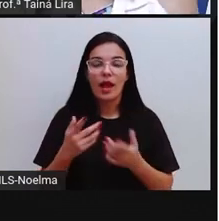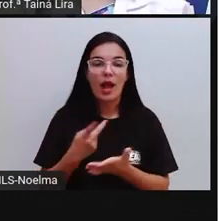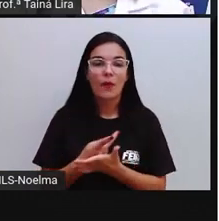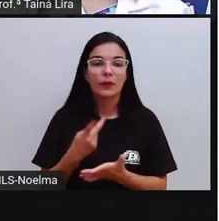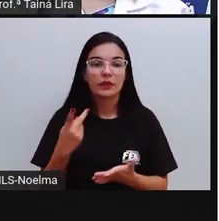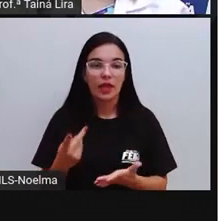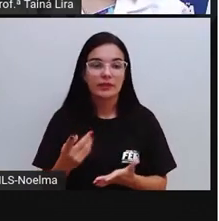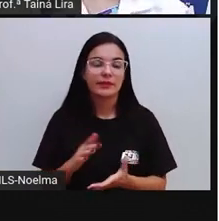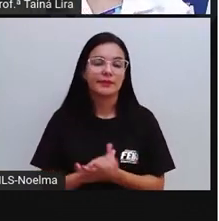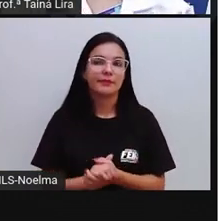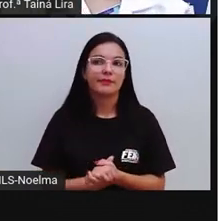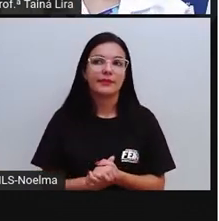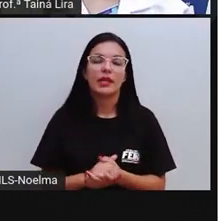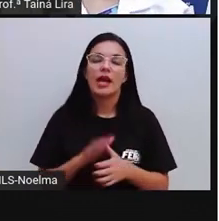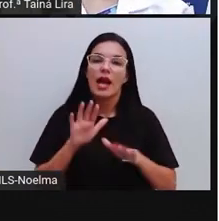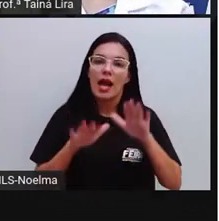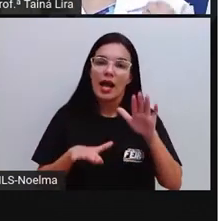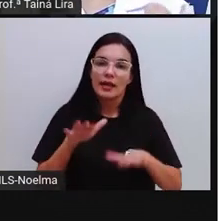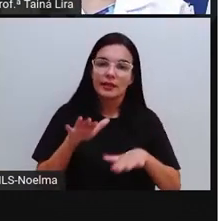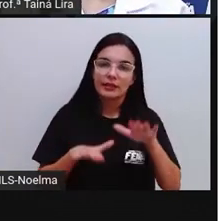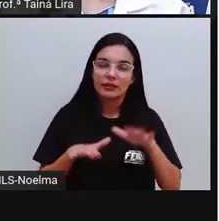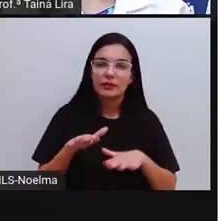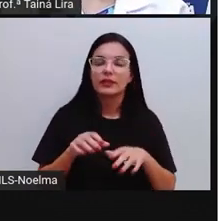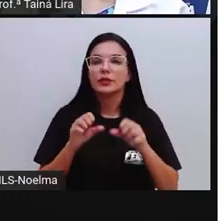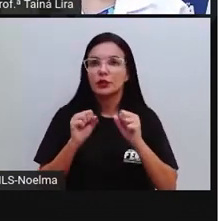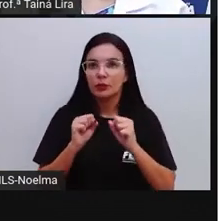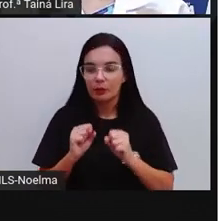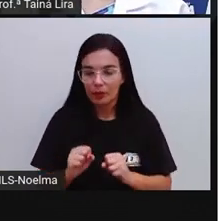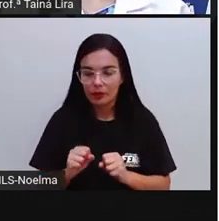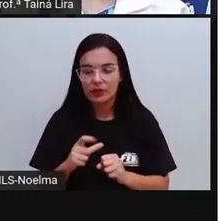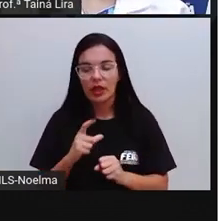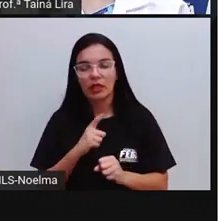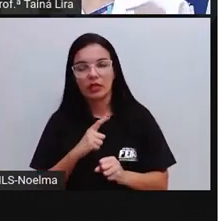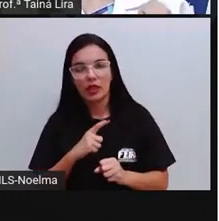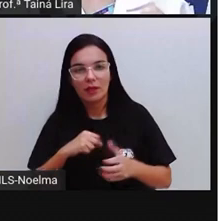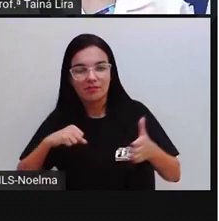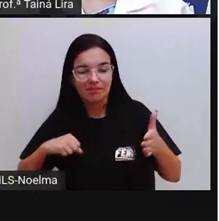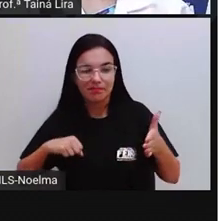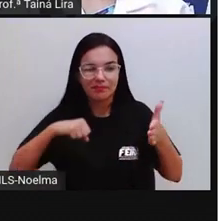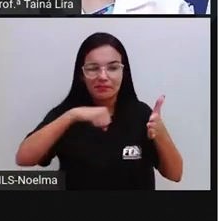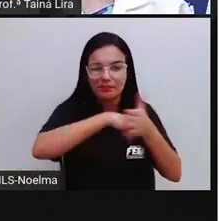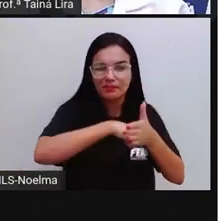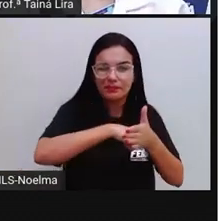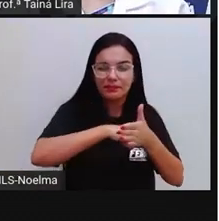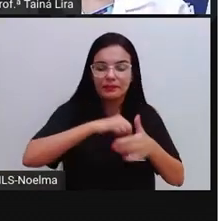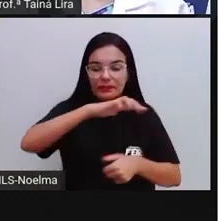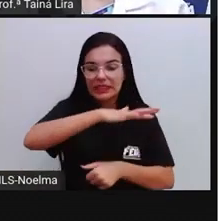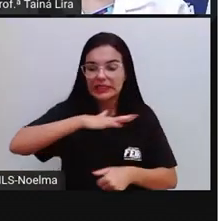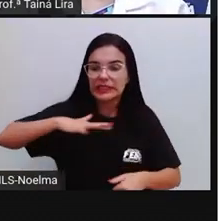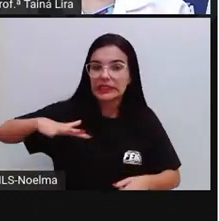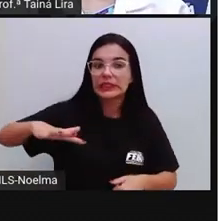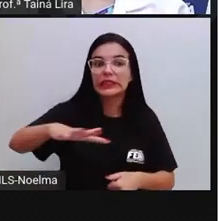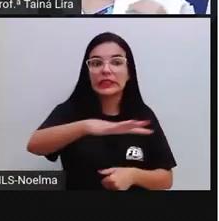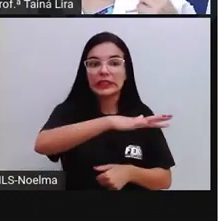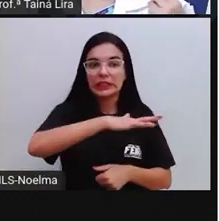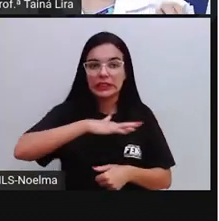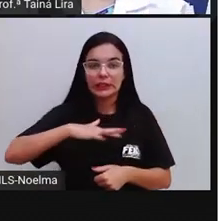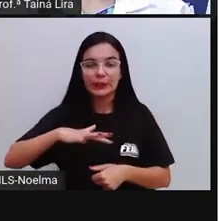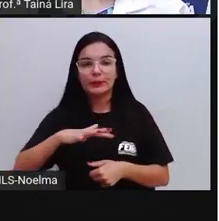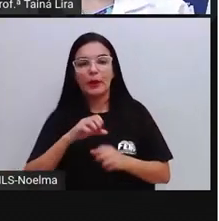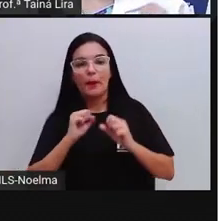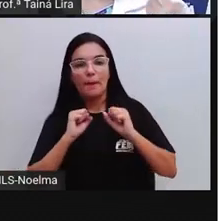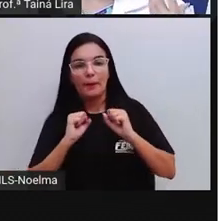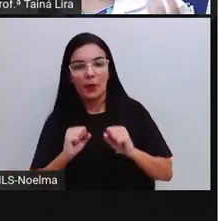Bom, o extrativismo, segundo o ano, ele pode causar impactos ambientais, tá? Ou seja, pode